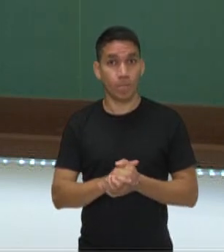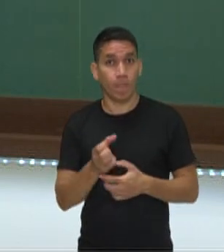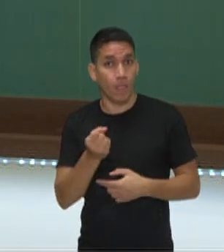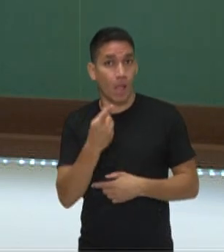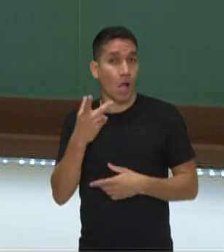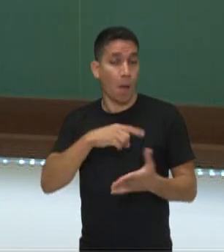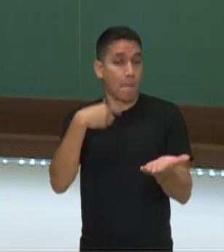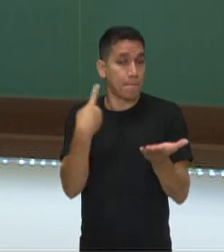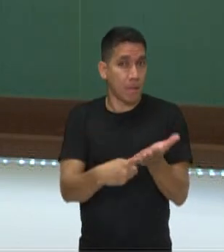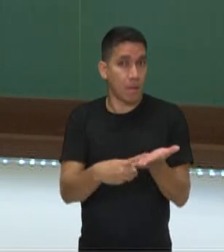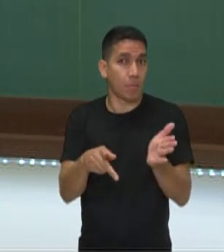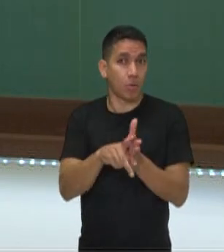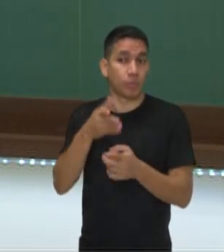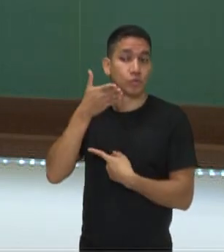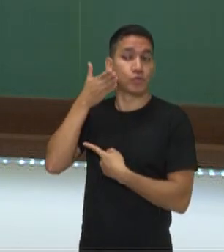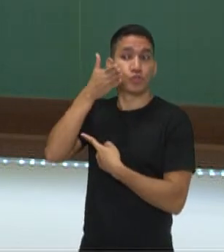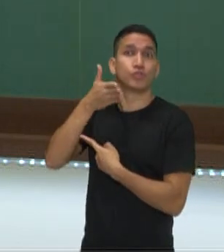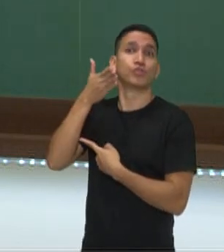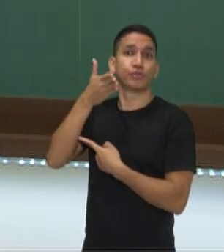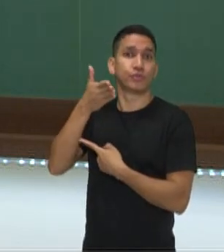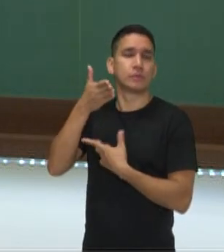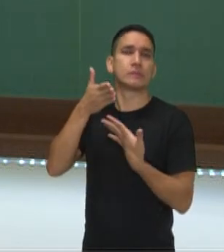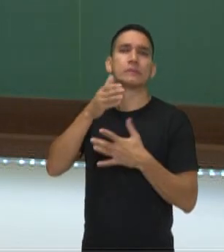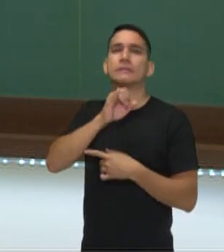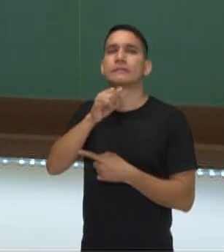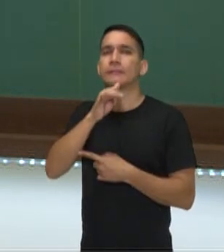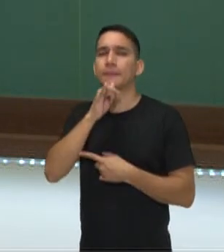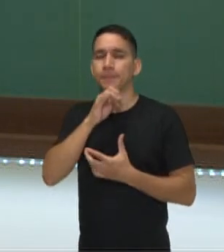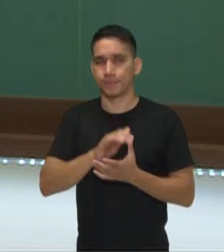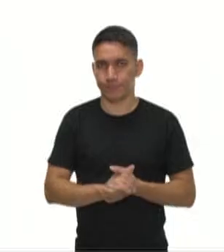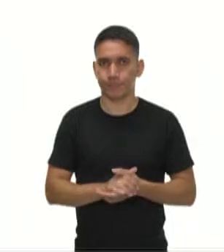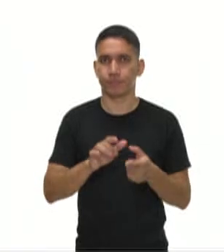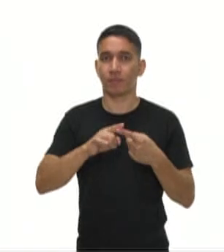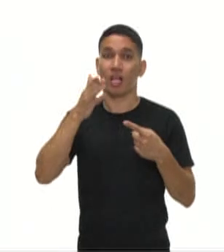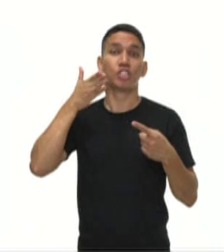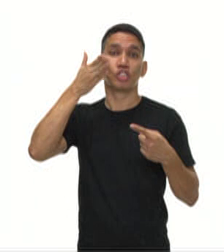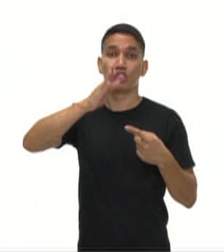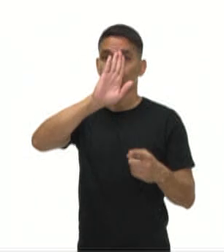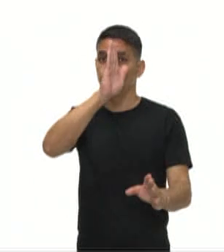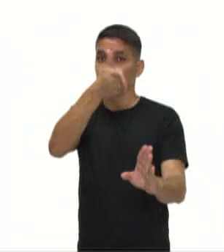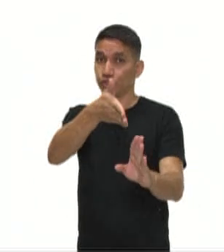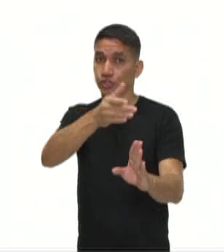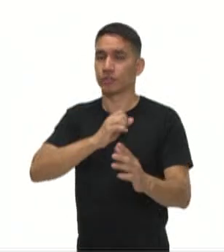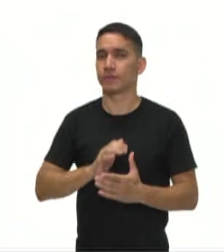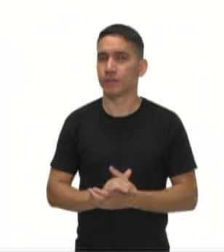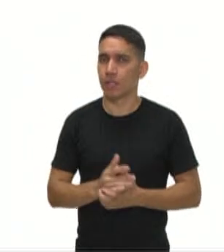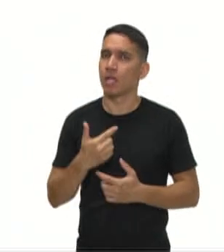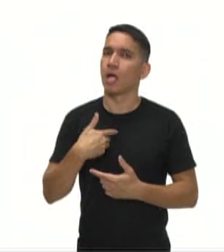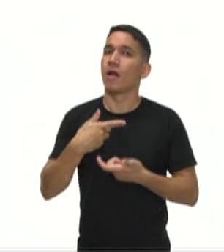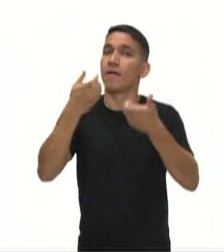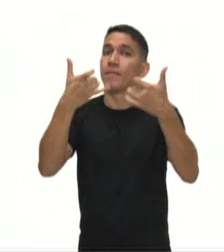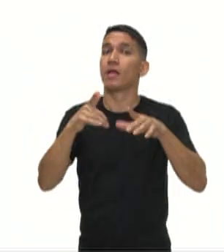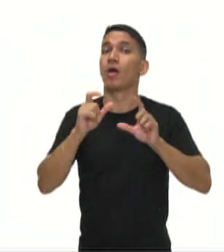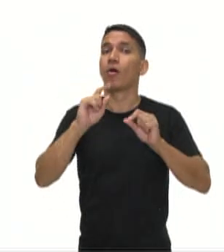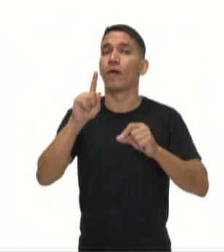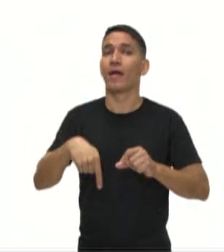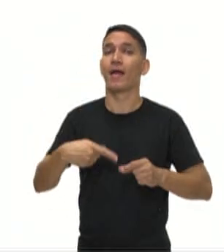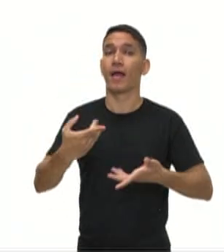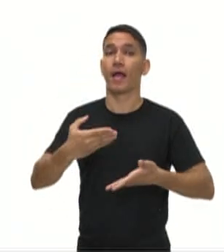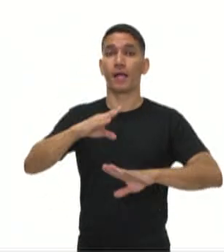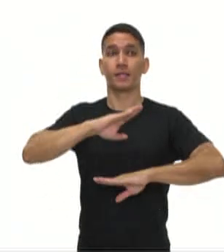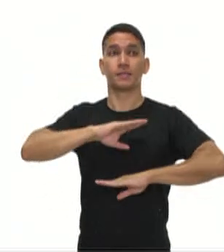determinados discursos. Então, se eu tenho o discurso direto, eu tenho o que a gente chama de cena.